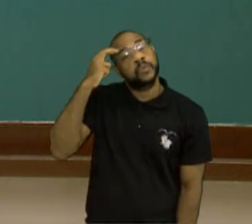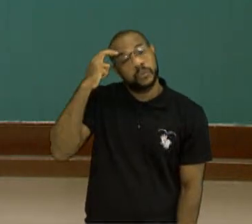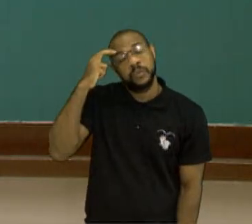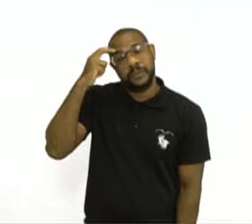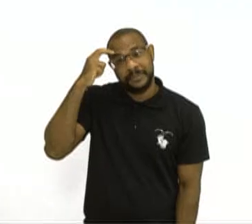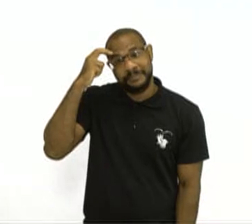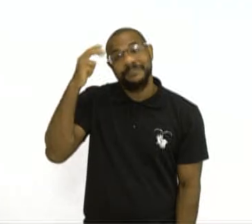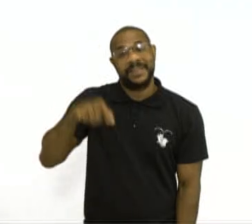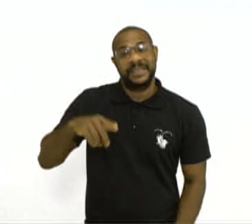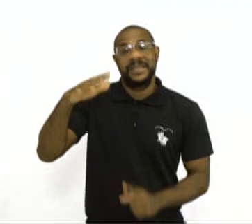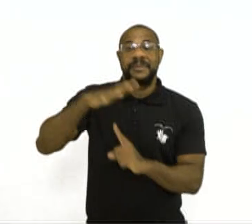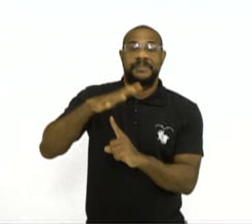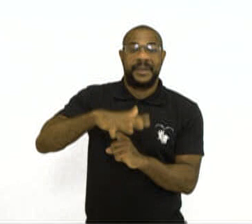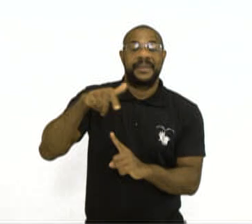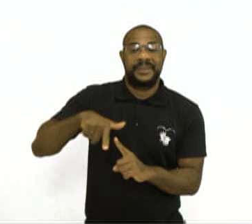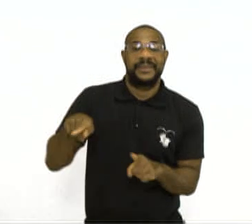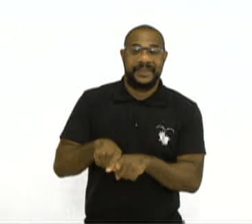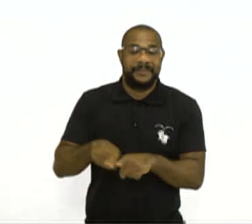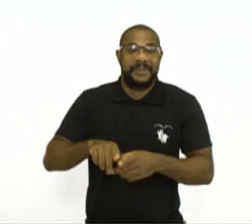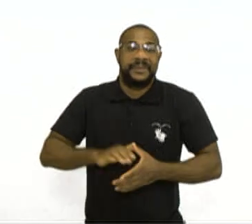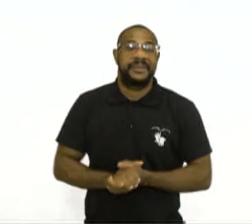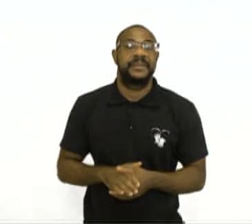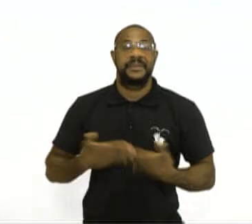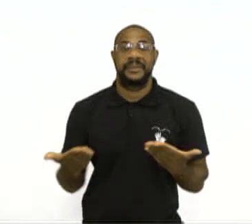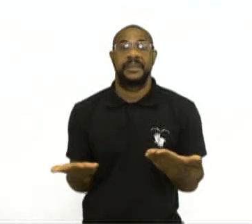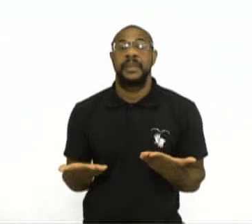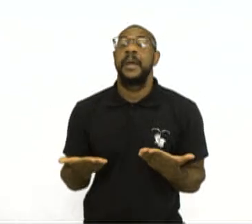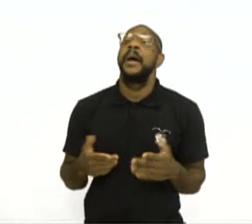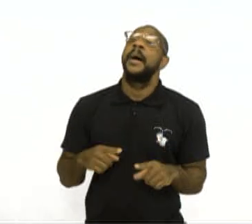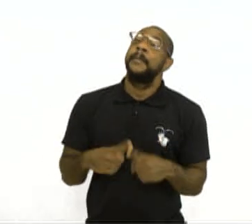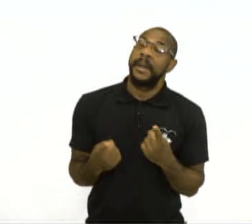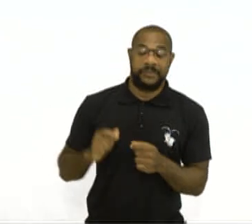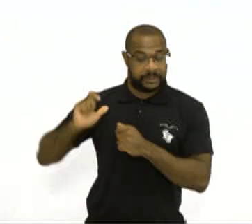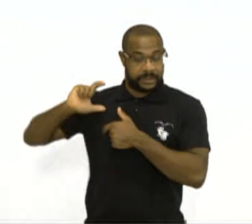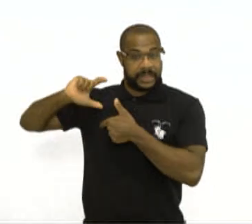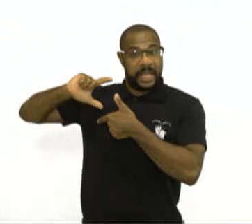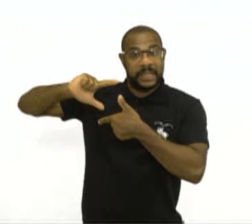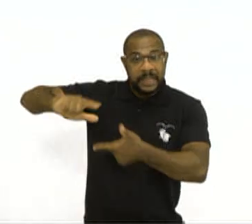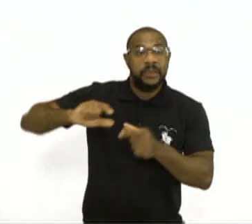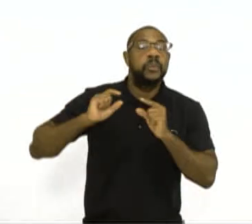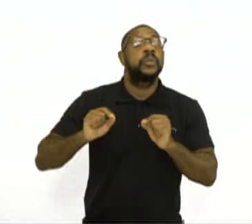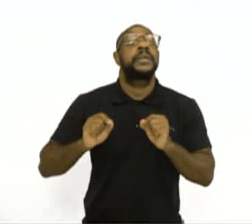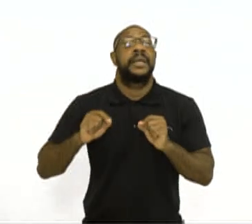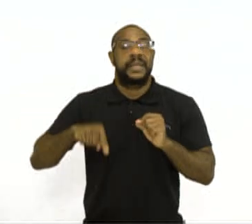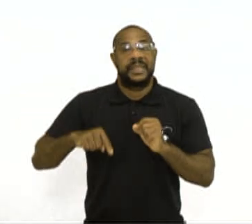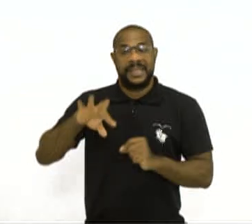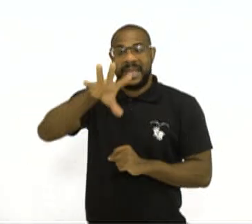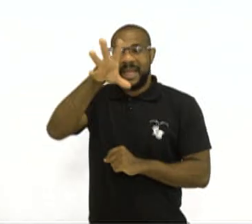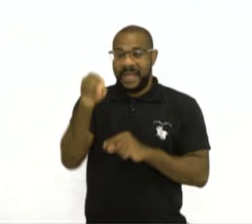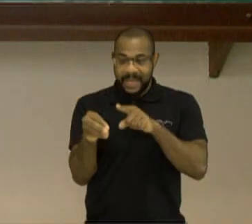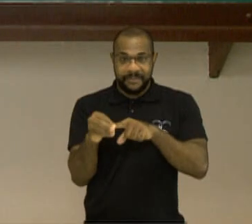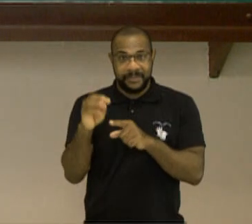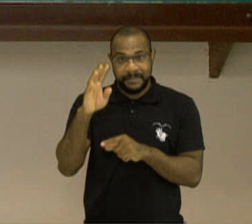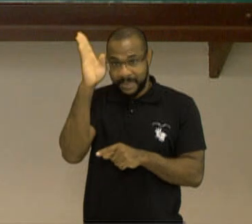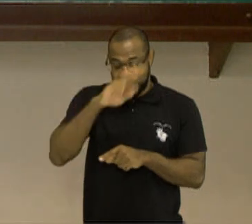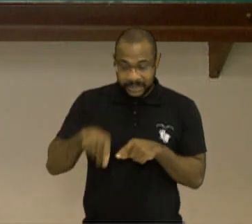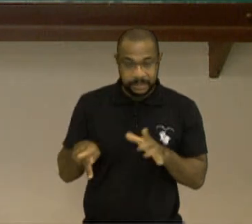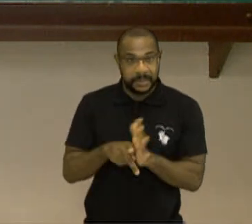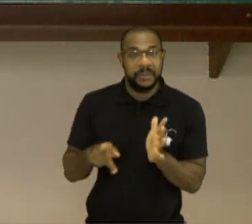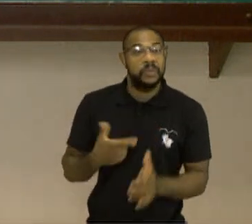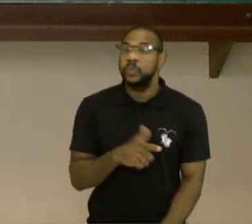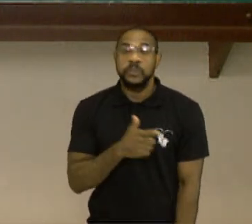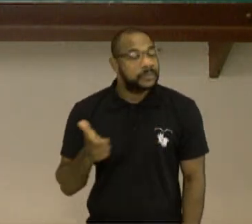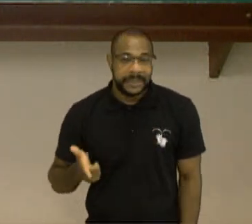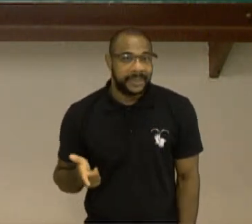paranaense e ali junta sagrado e profano. Porém, nas tradições afro-brasileiras, não existe sagrado e profano.